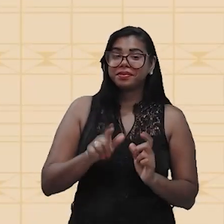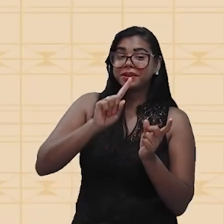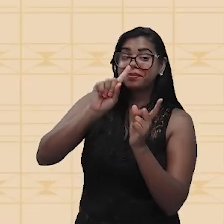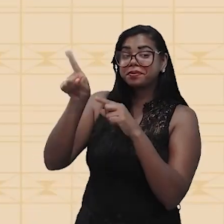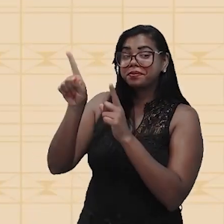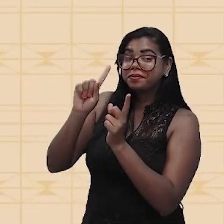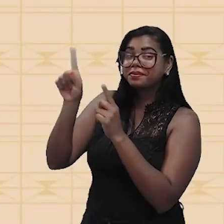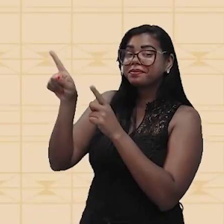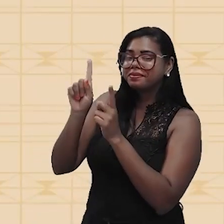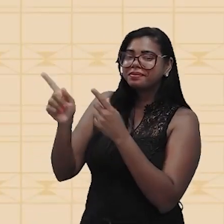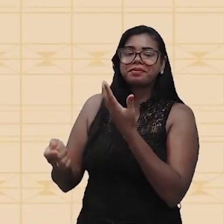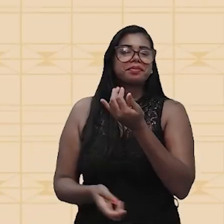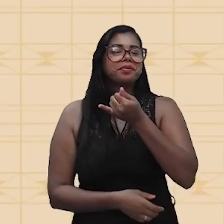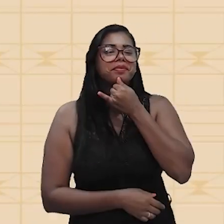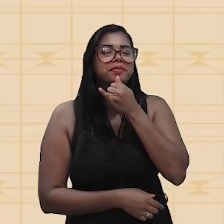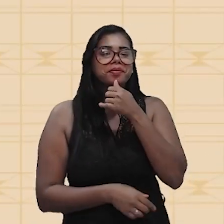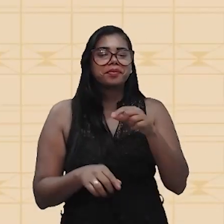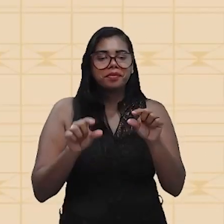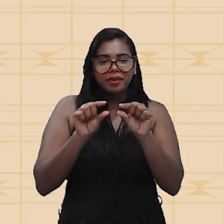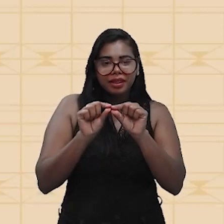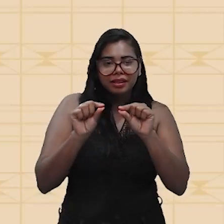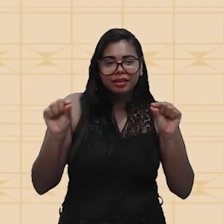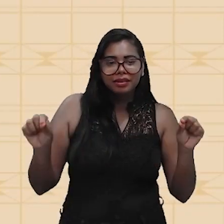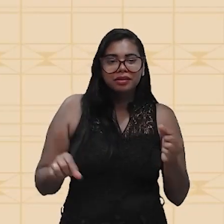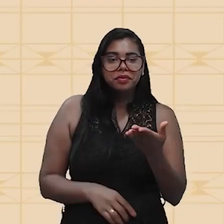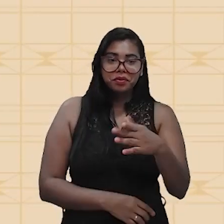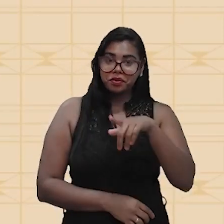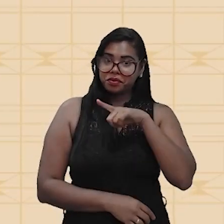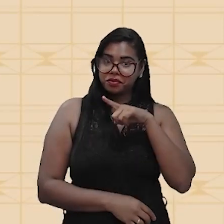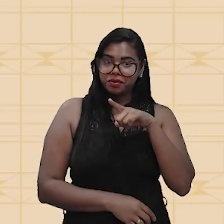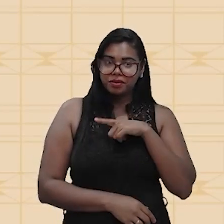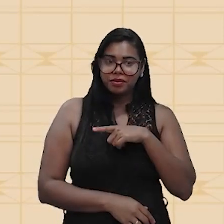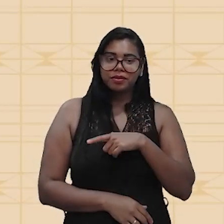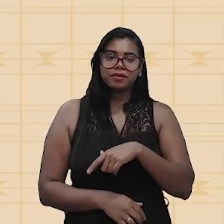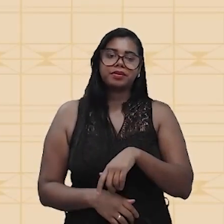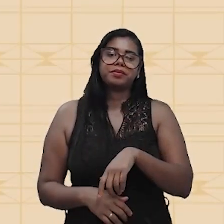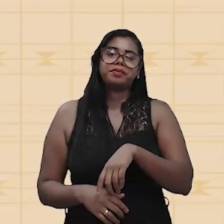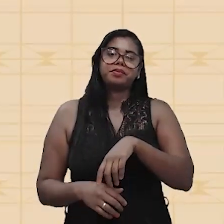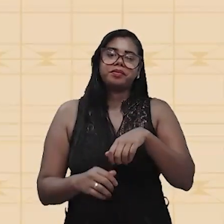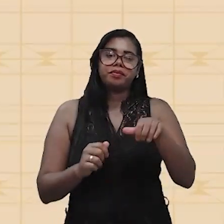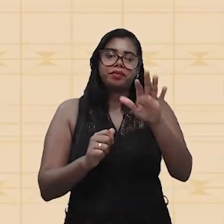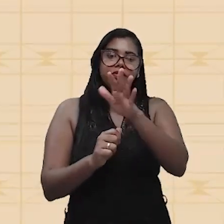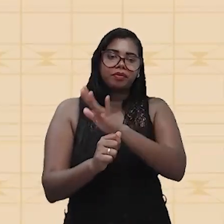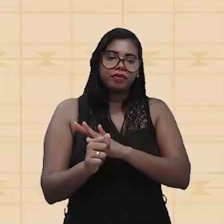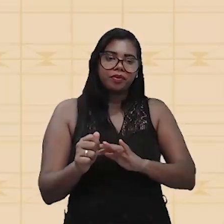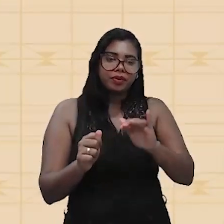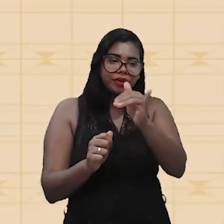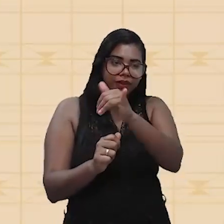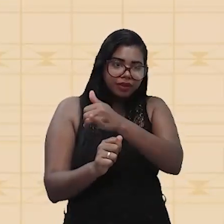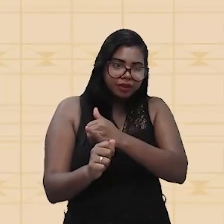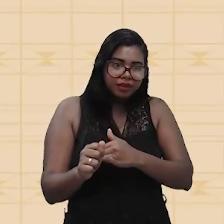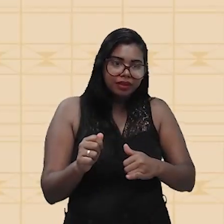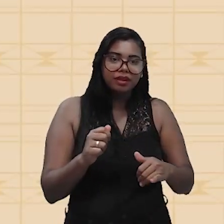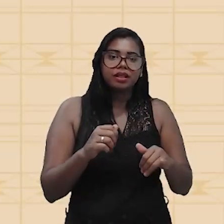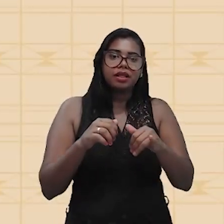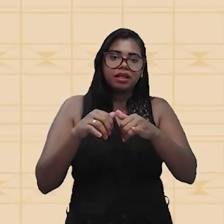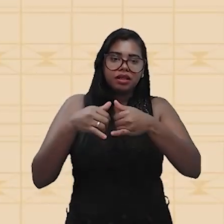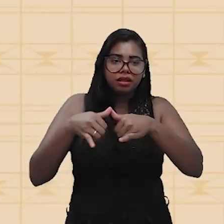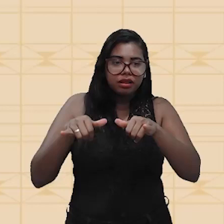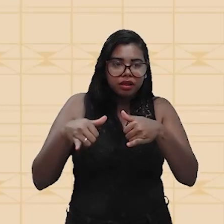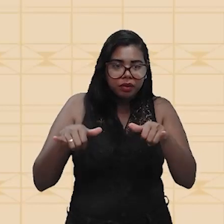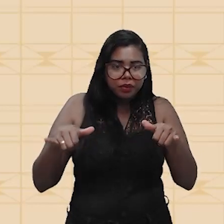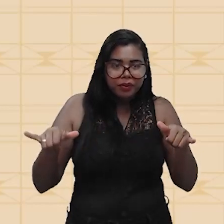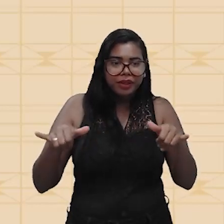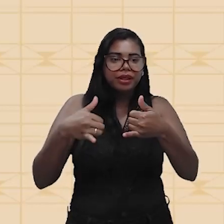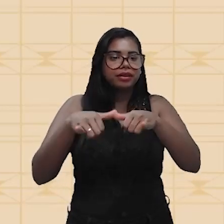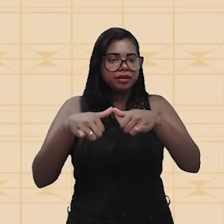exemplo do fio onde você tem o movimento dos elétricos, a chamada corrente convencional, e esse movimento da corrente elétrica